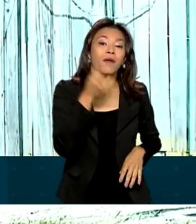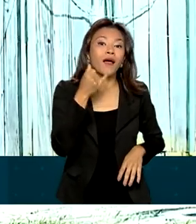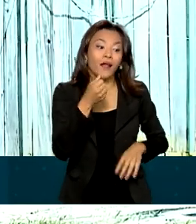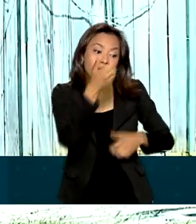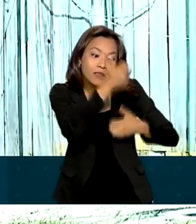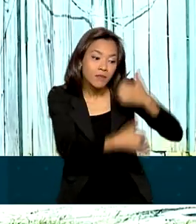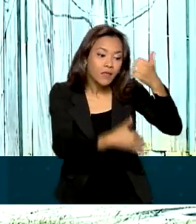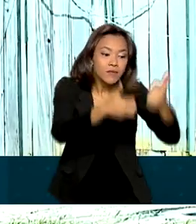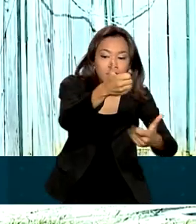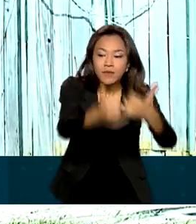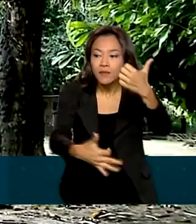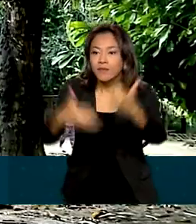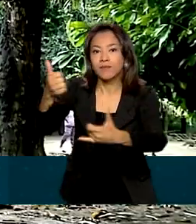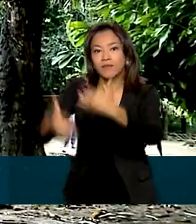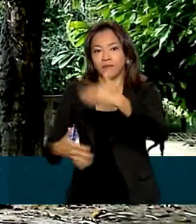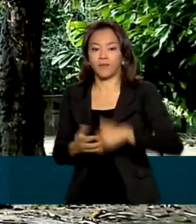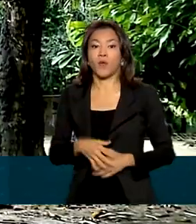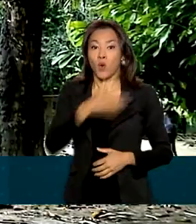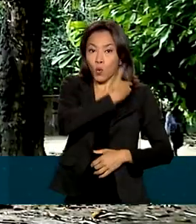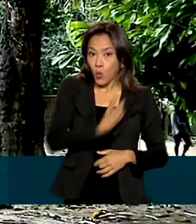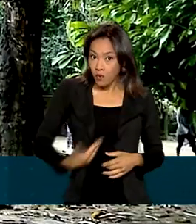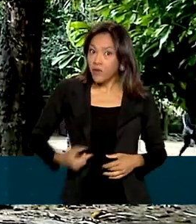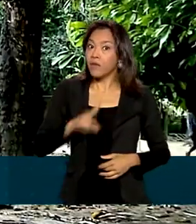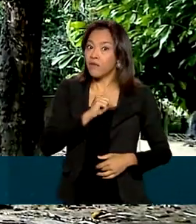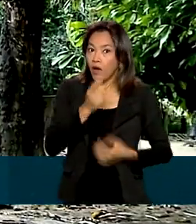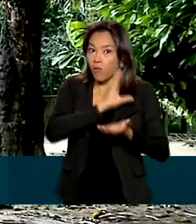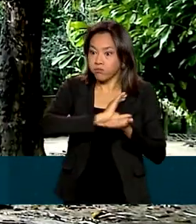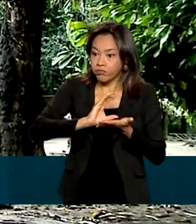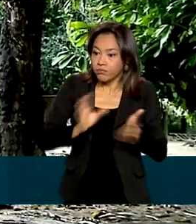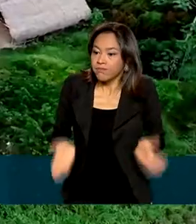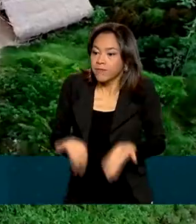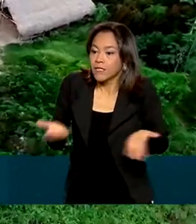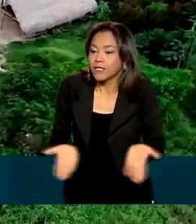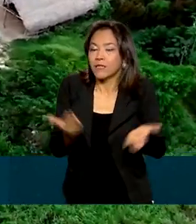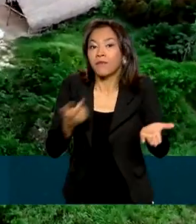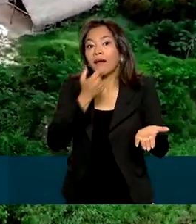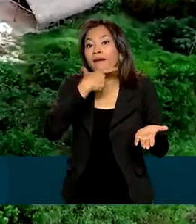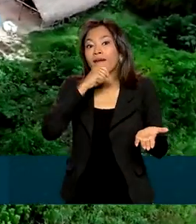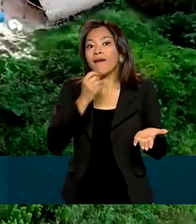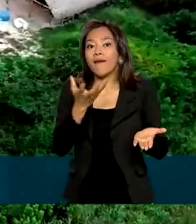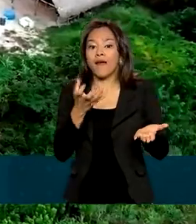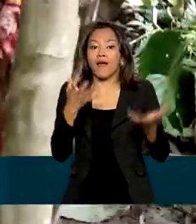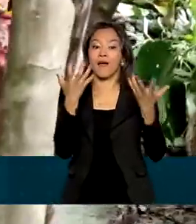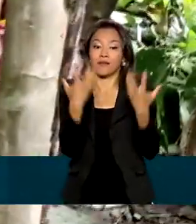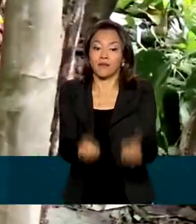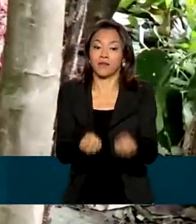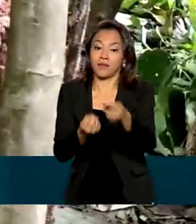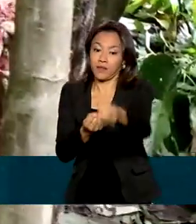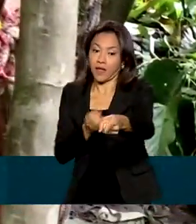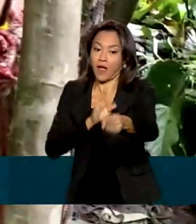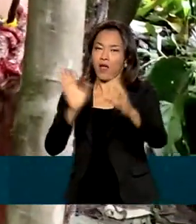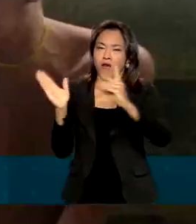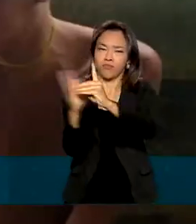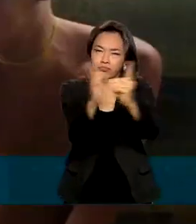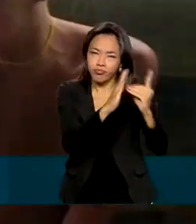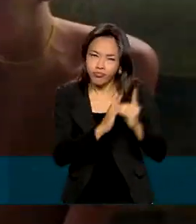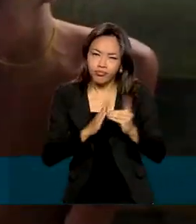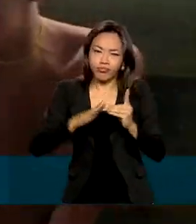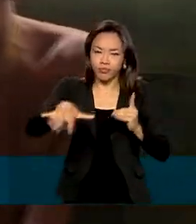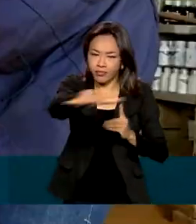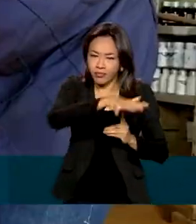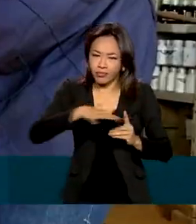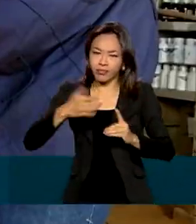O governo vai oferecer incentivos financeiros para quem quiser assumir vagas em zonas rurais, comunidades tradicionais